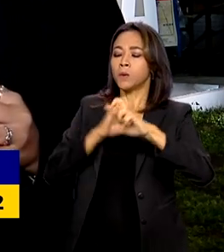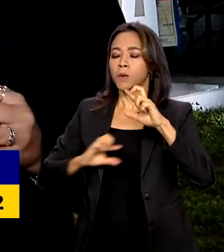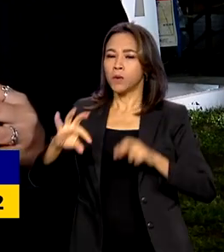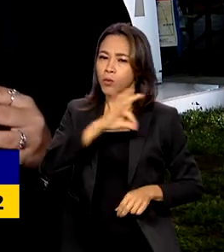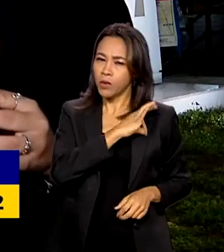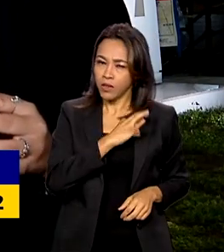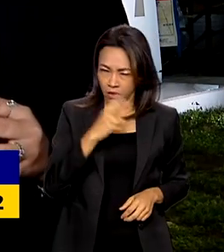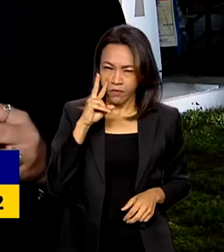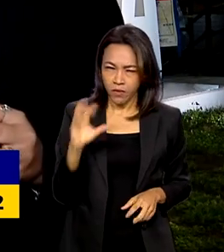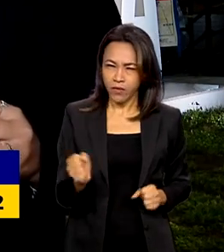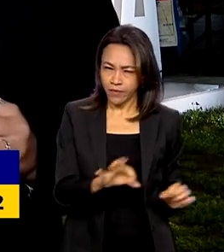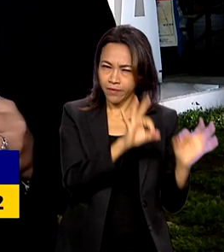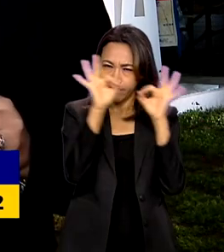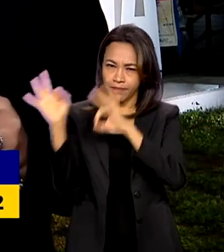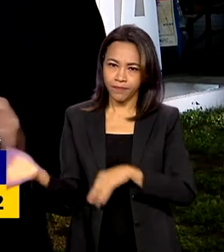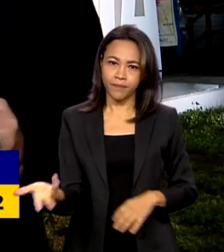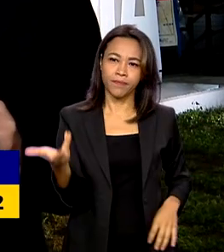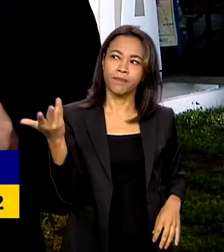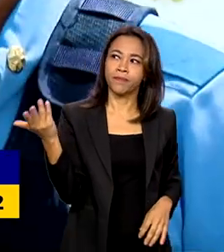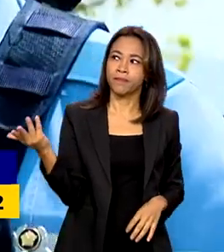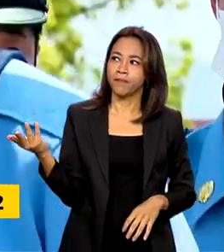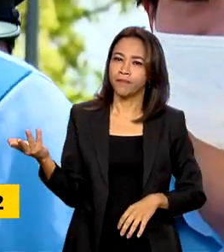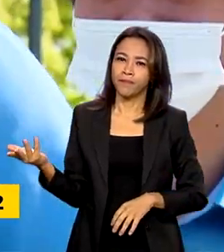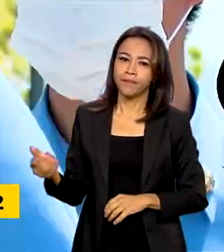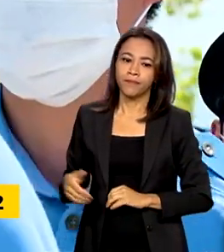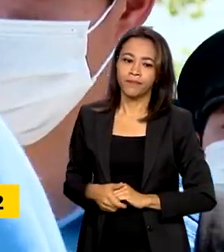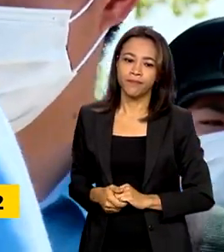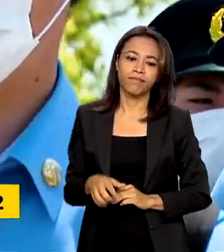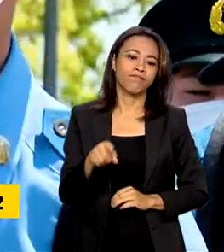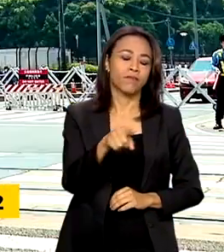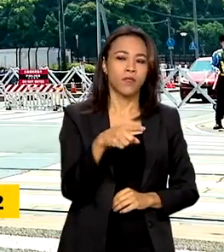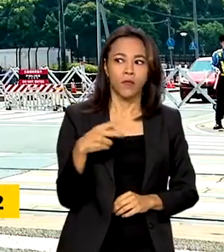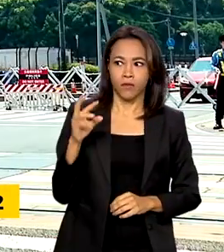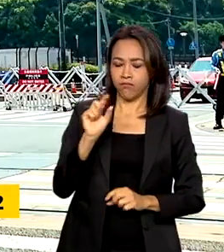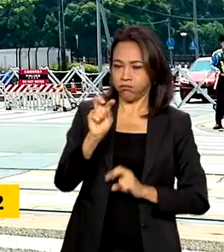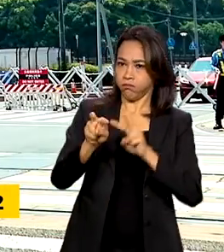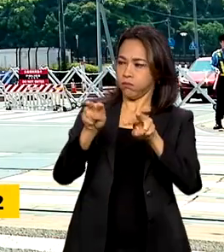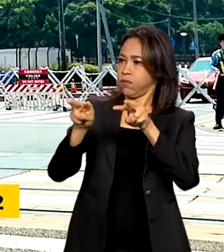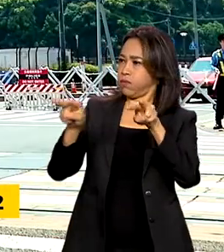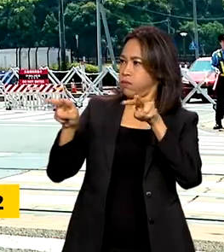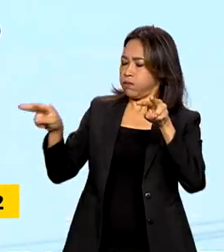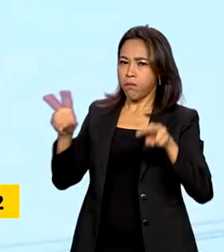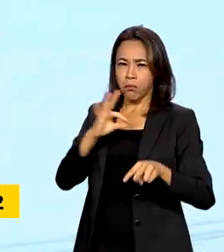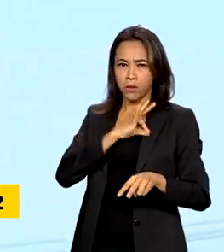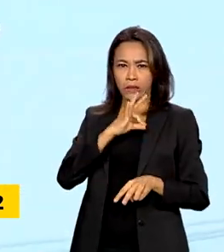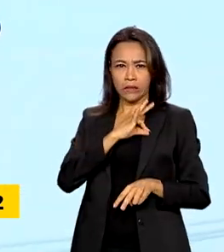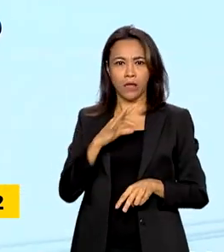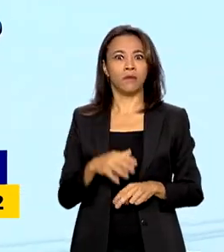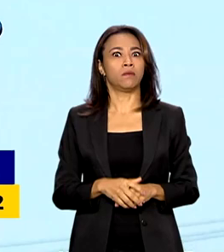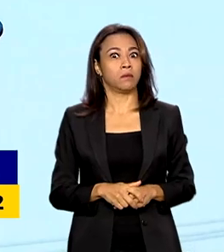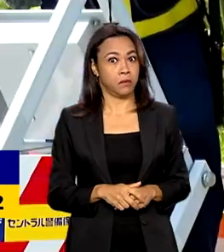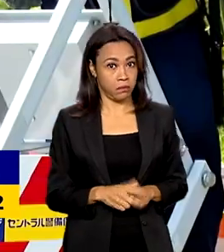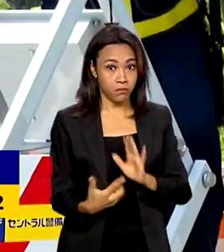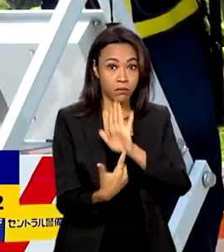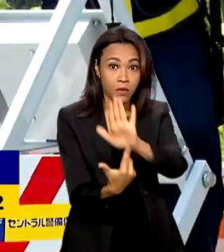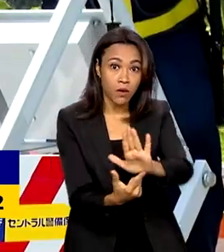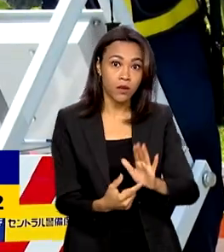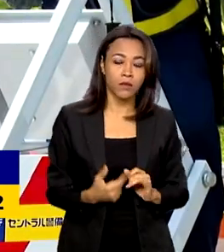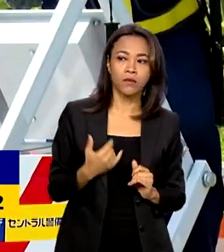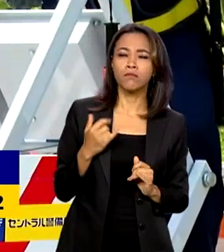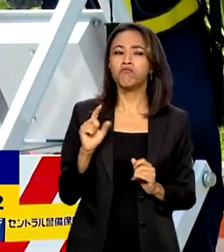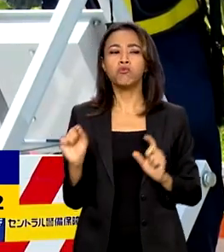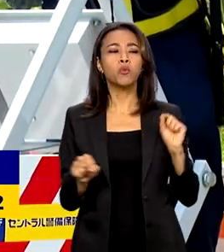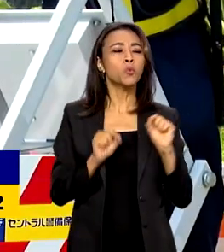ruas. Vamos ver na reportagem. A forte presença de policiais nas ruas denuncia. Algo